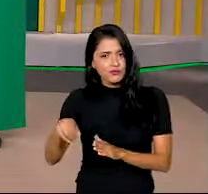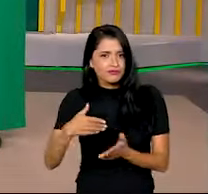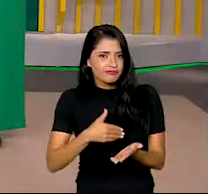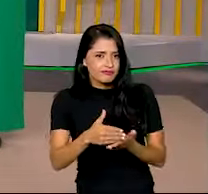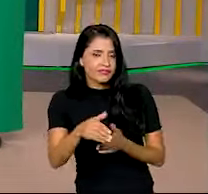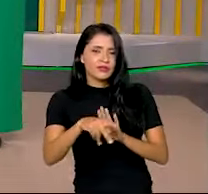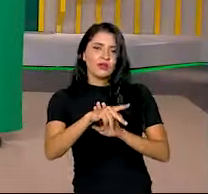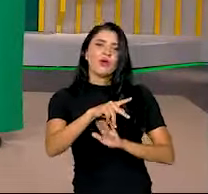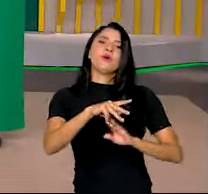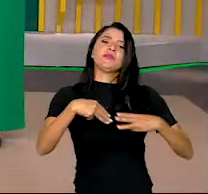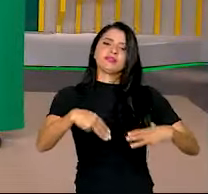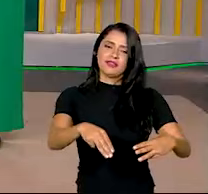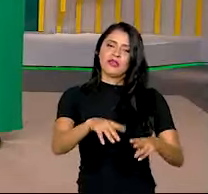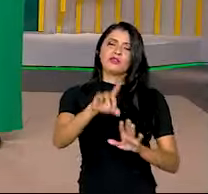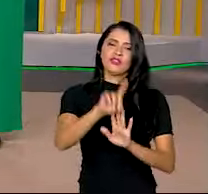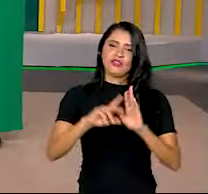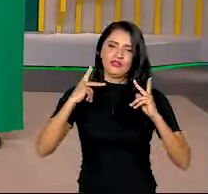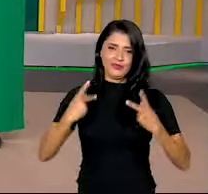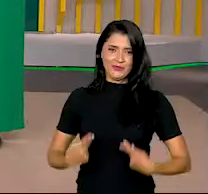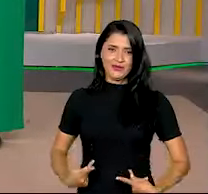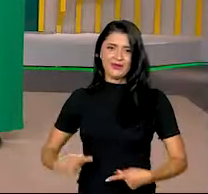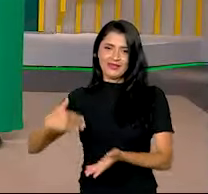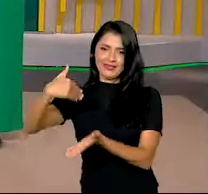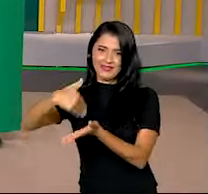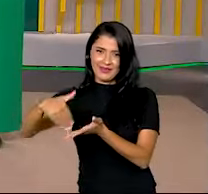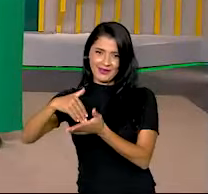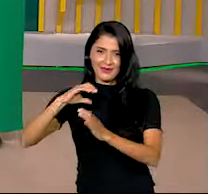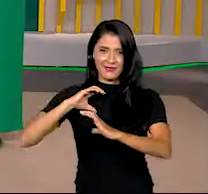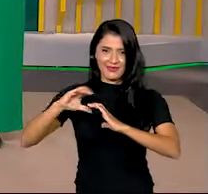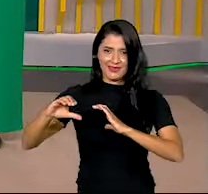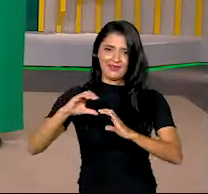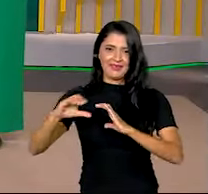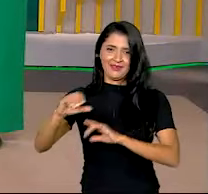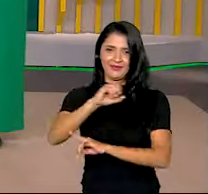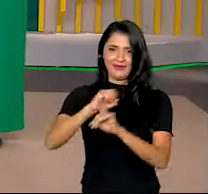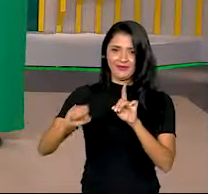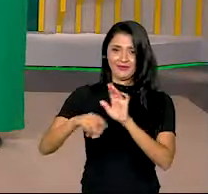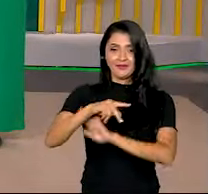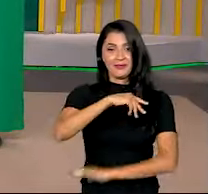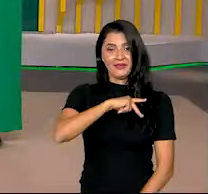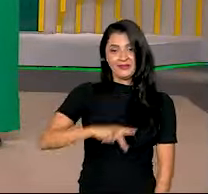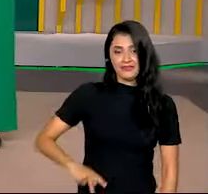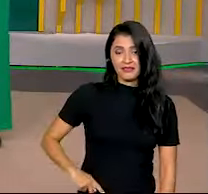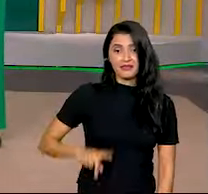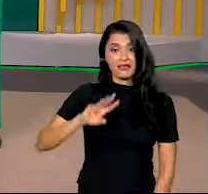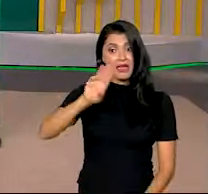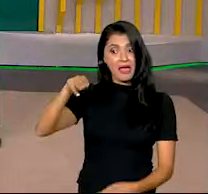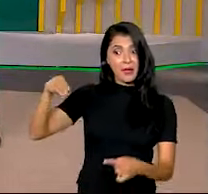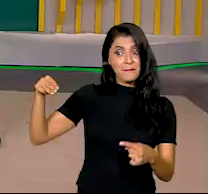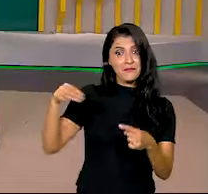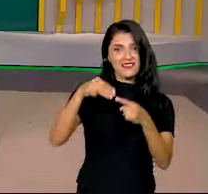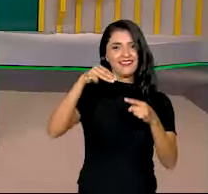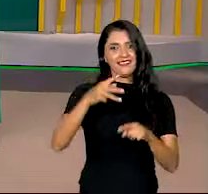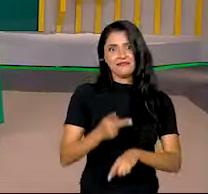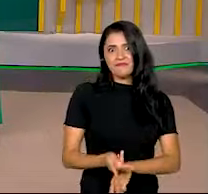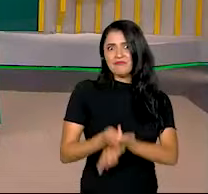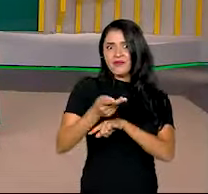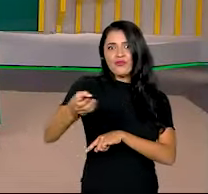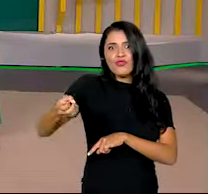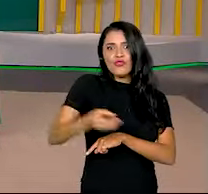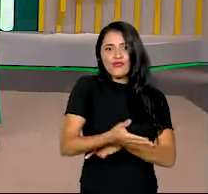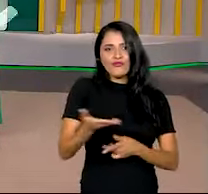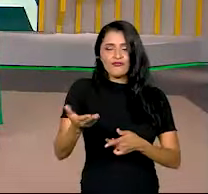Ministério dos Direitos Humanos e da Secretaria de Comunicação Social da Presidência. É a meta desse prêmio inédito, Roberto, é